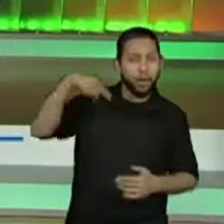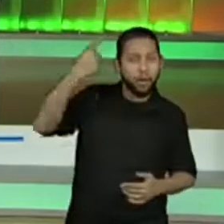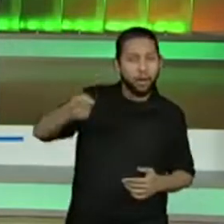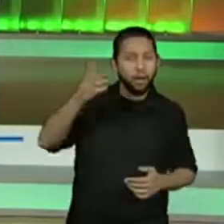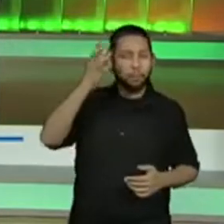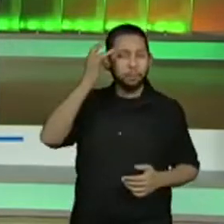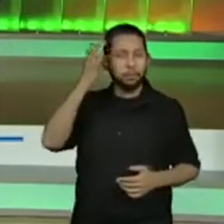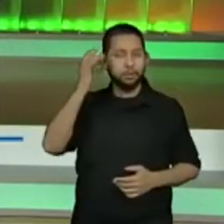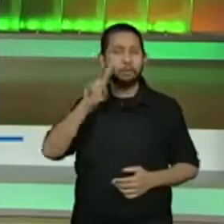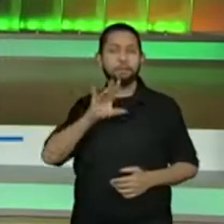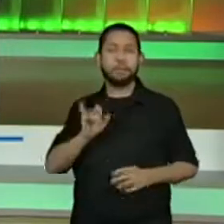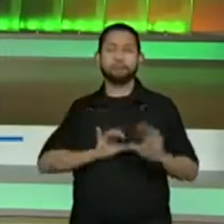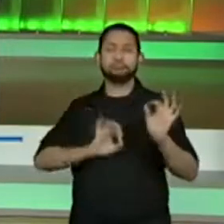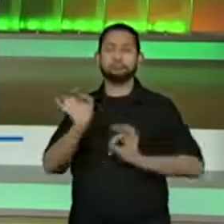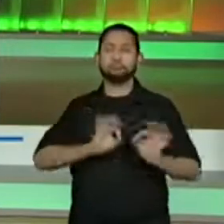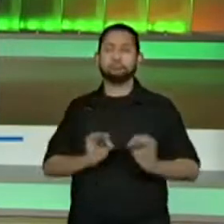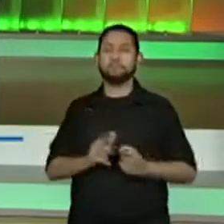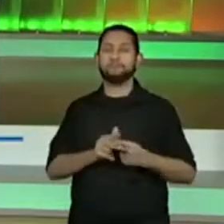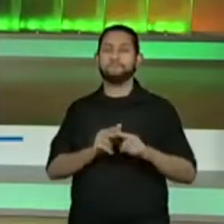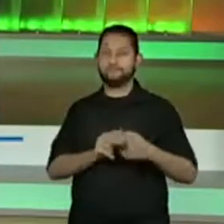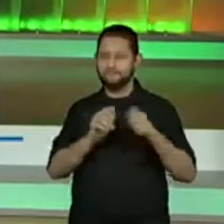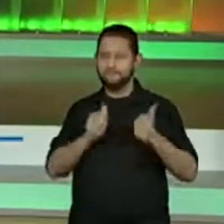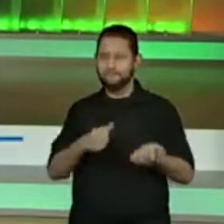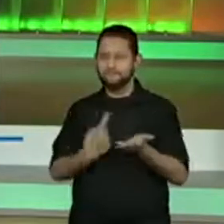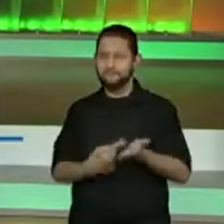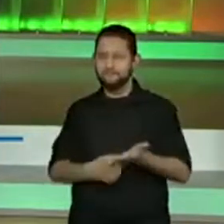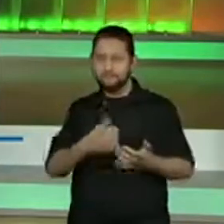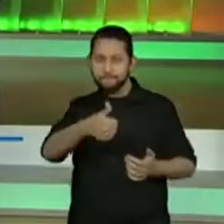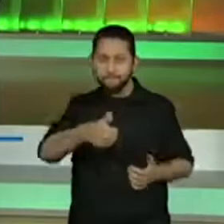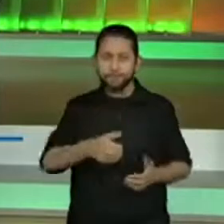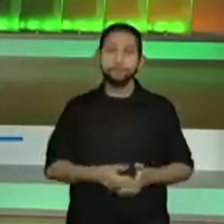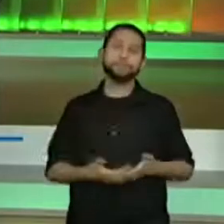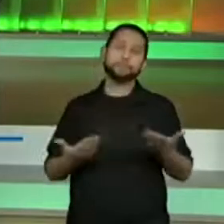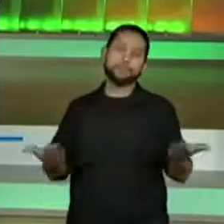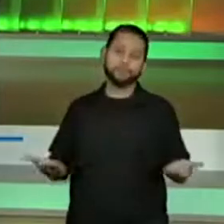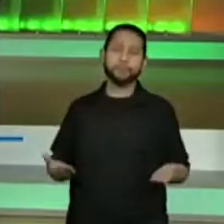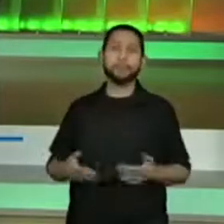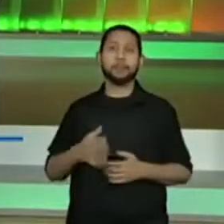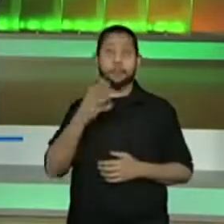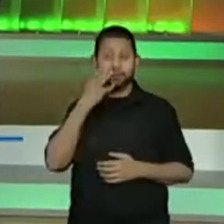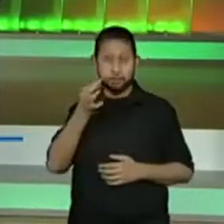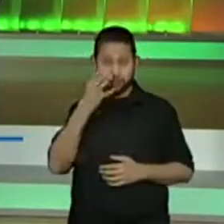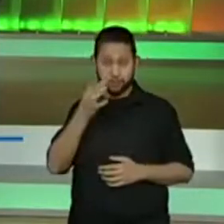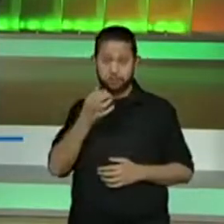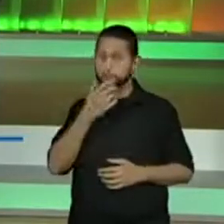amanhã. Exatamente. Prestem atenção no seguinte.